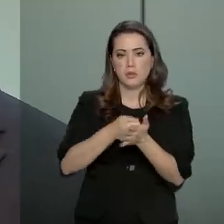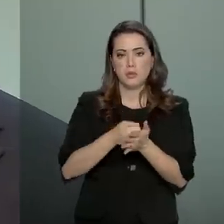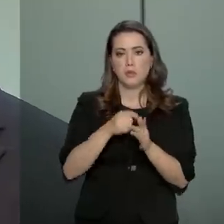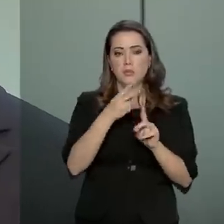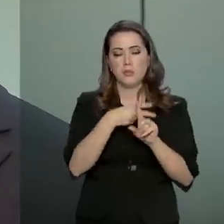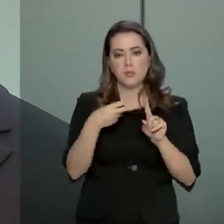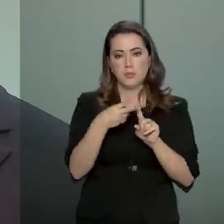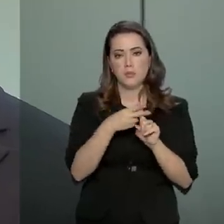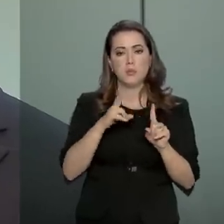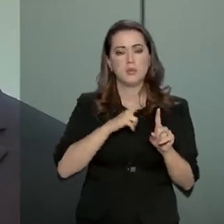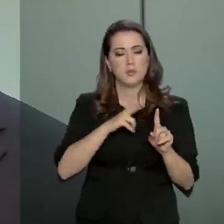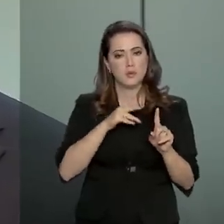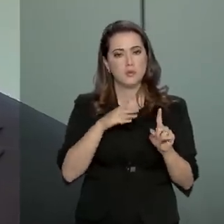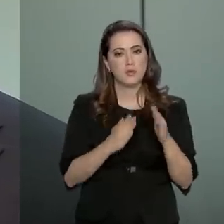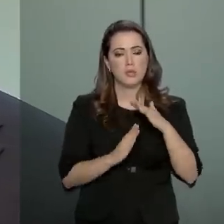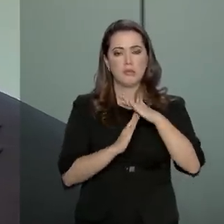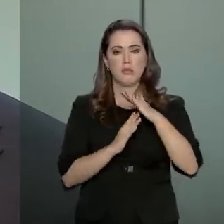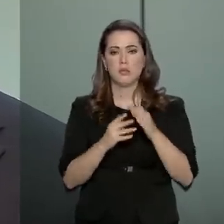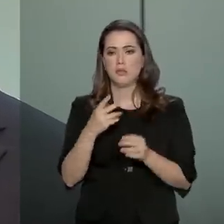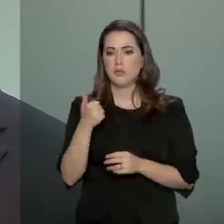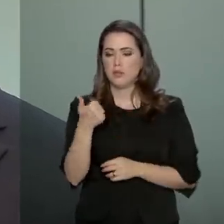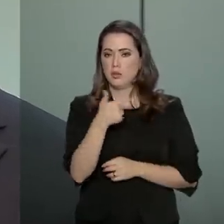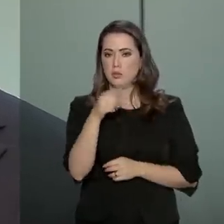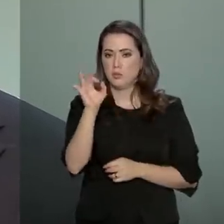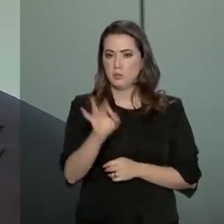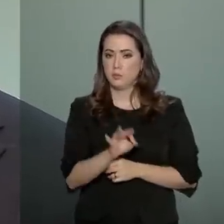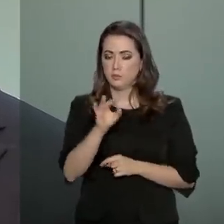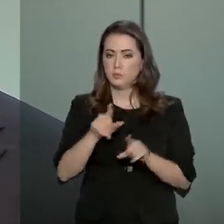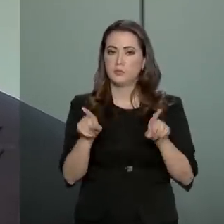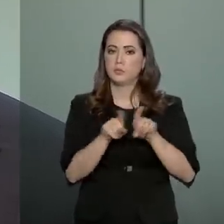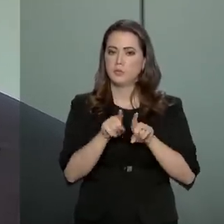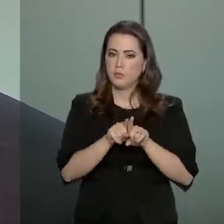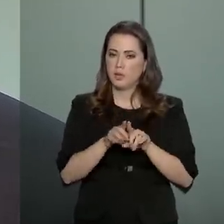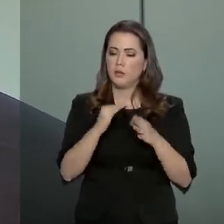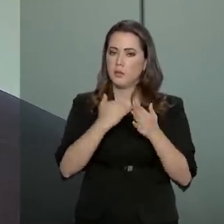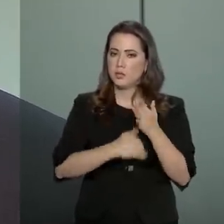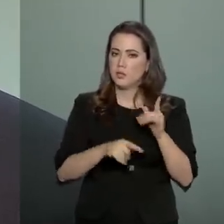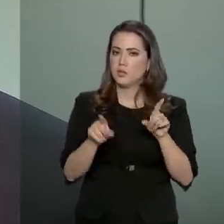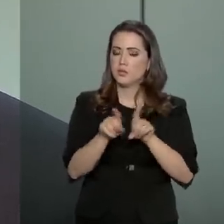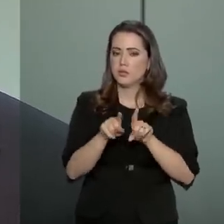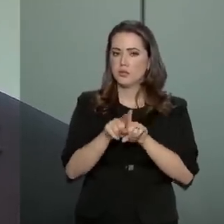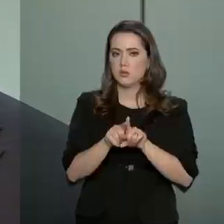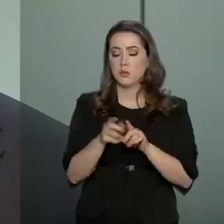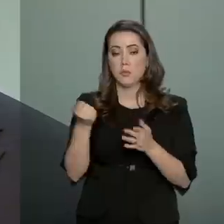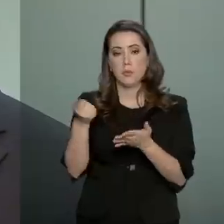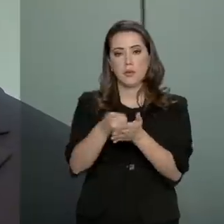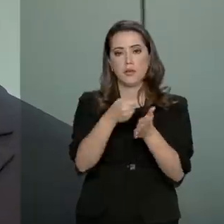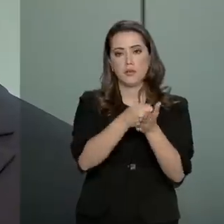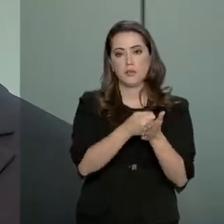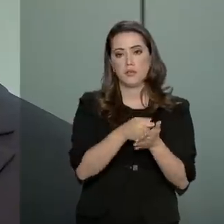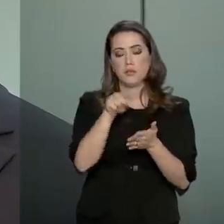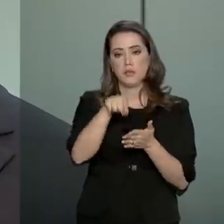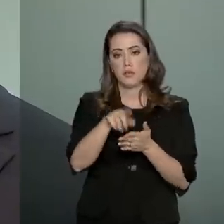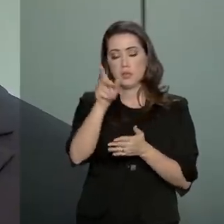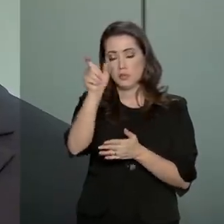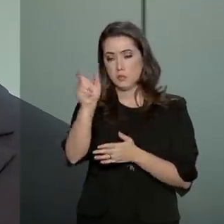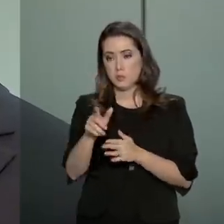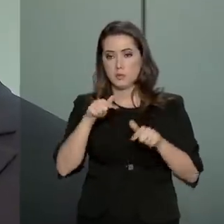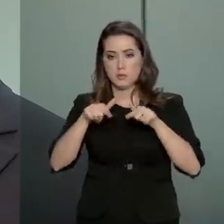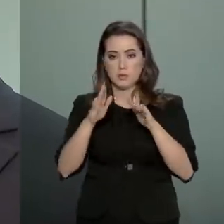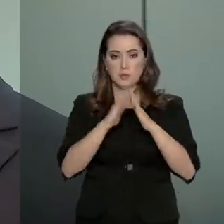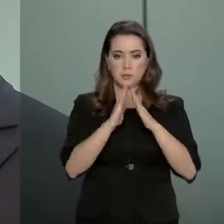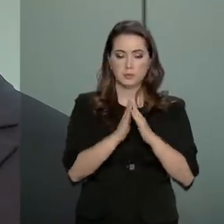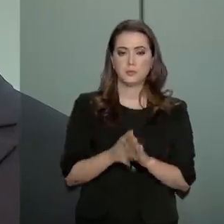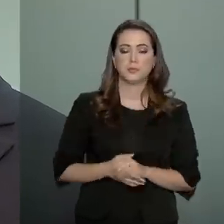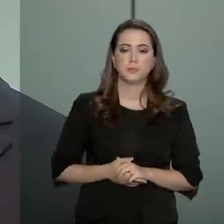privada. Esse limite é de 12%, além de deduzir também a contribuição de empregada doméstica.